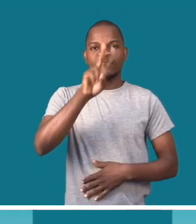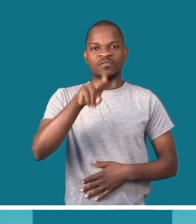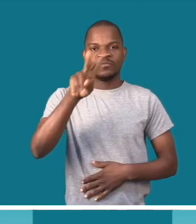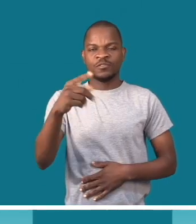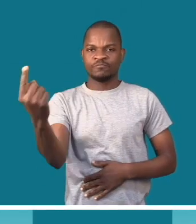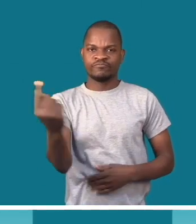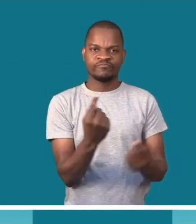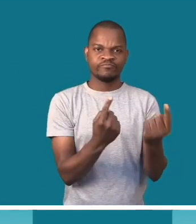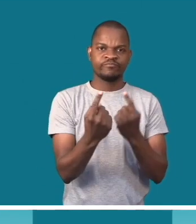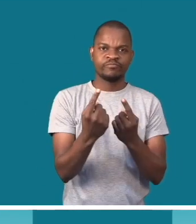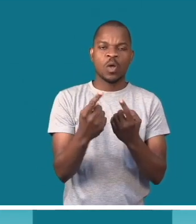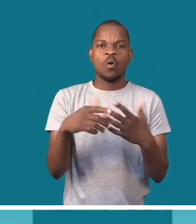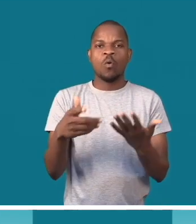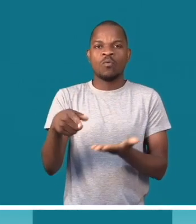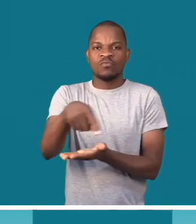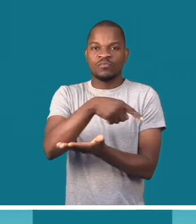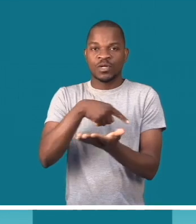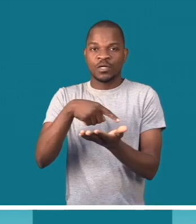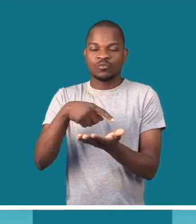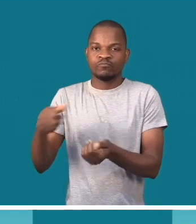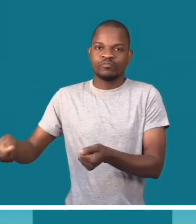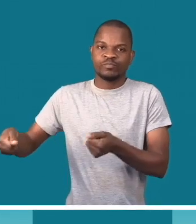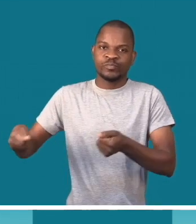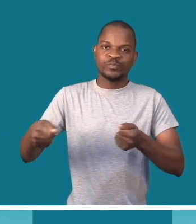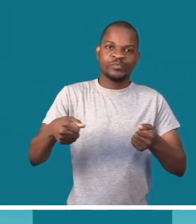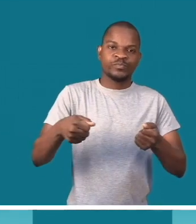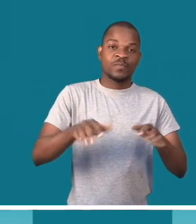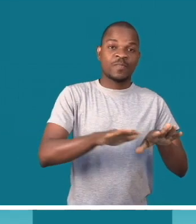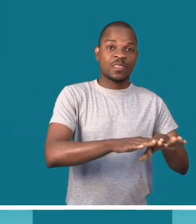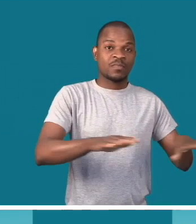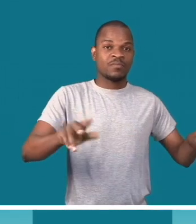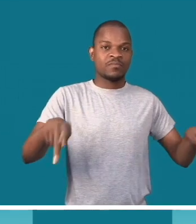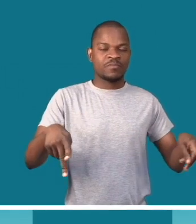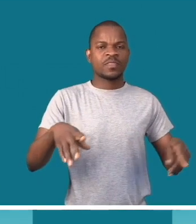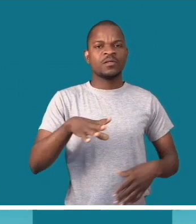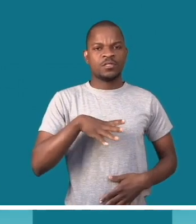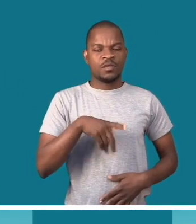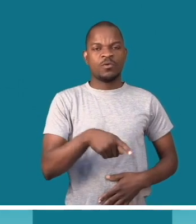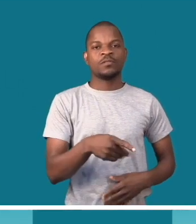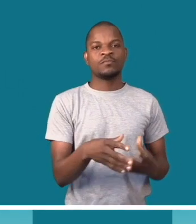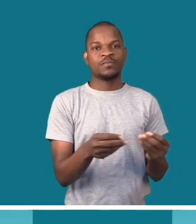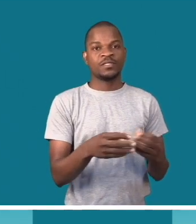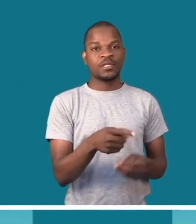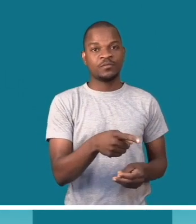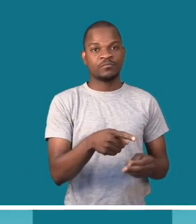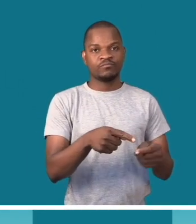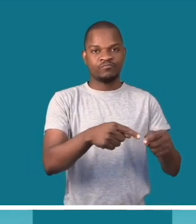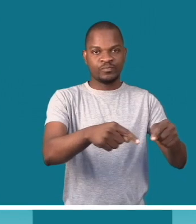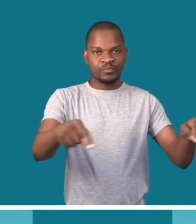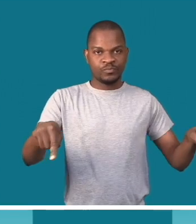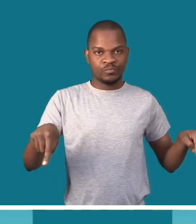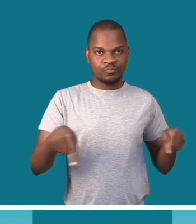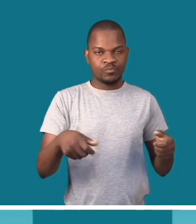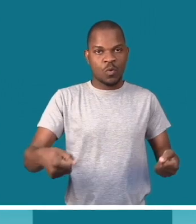nossas visitas ou quando queremos levar os pratos, quando queremos arrumar a mesa. Então, nós temos aqui os tabuleiros, não é? O